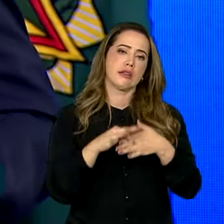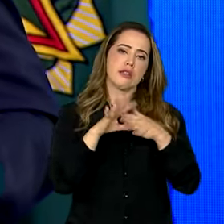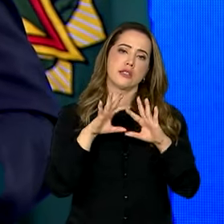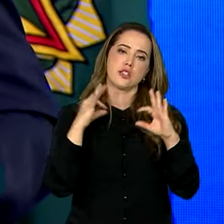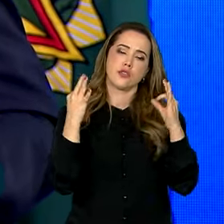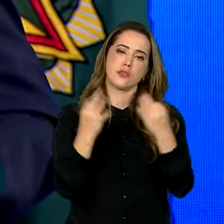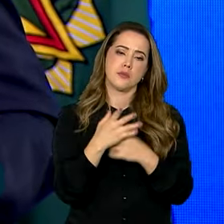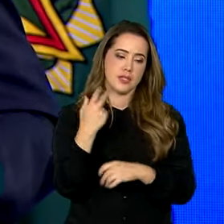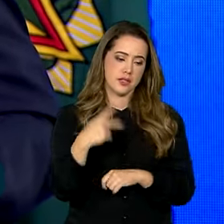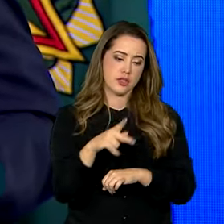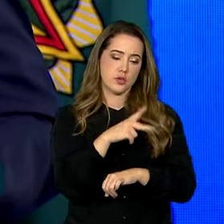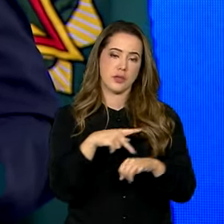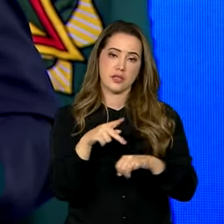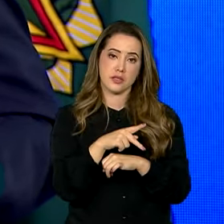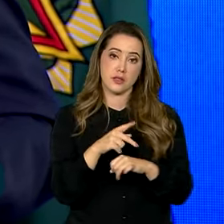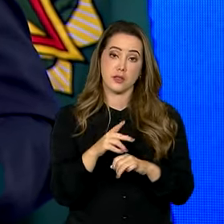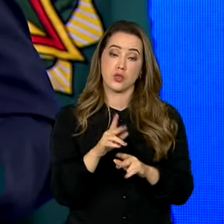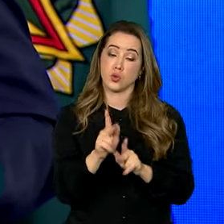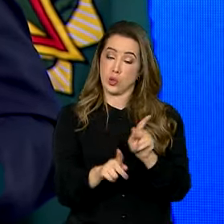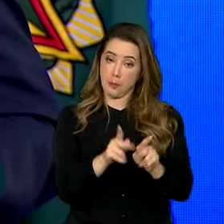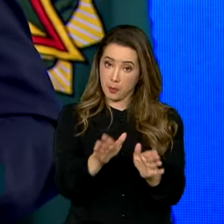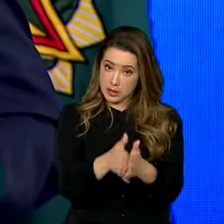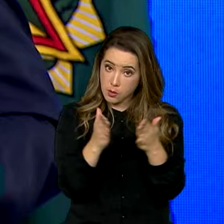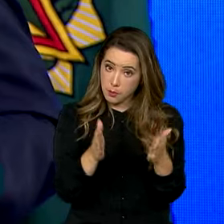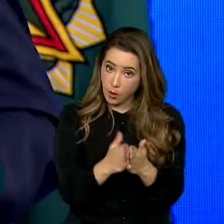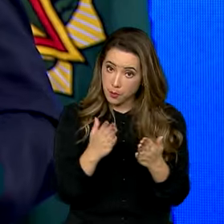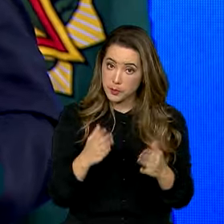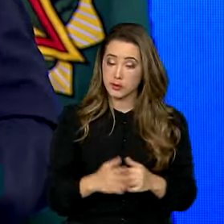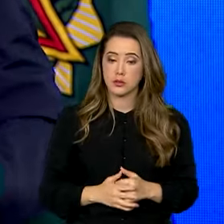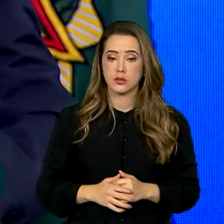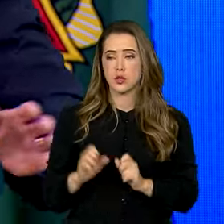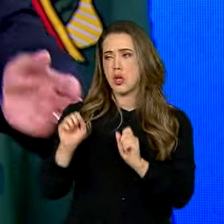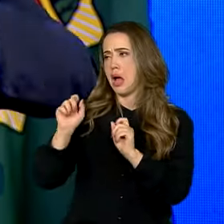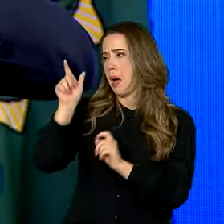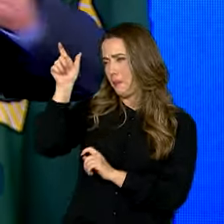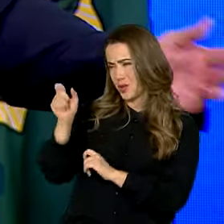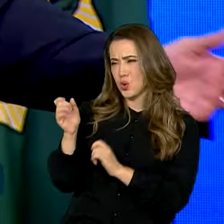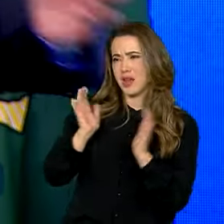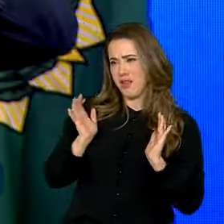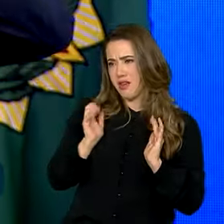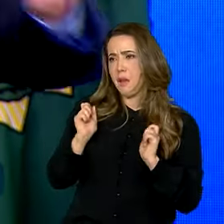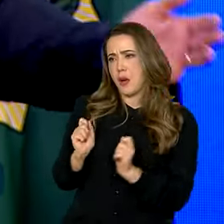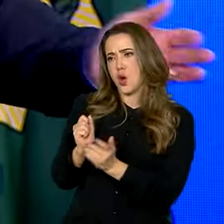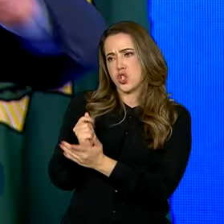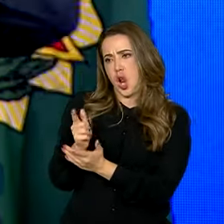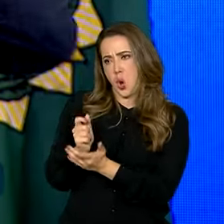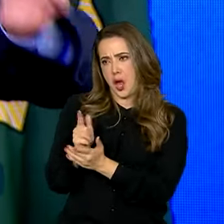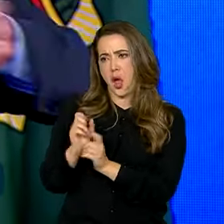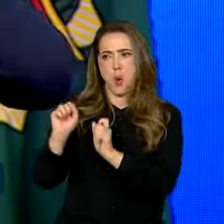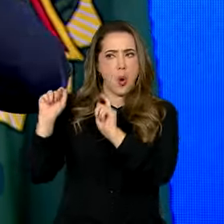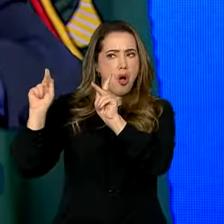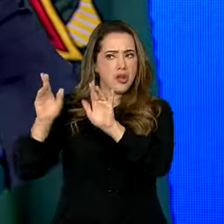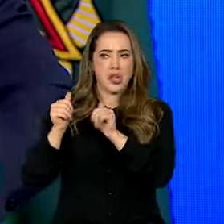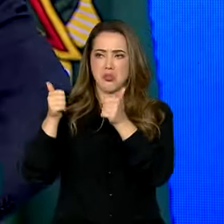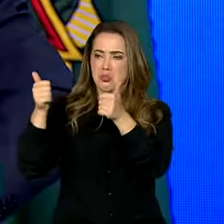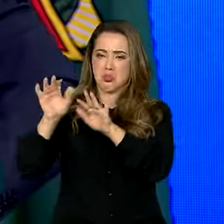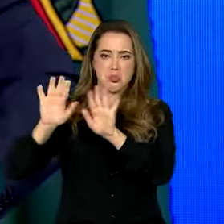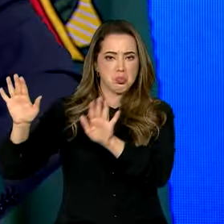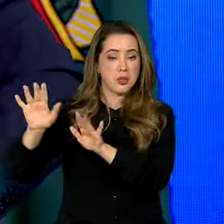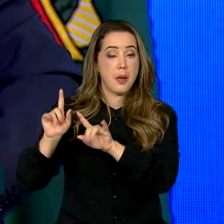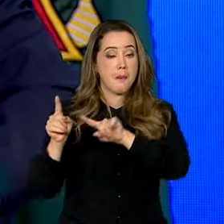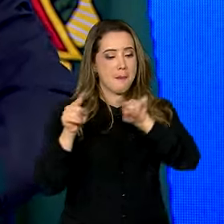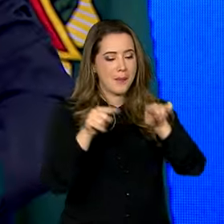família nesse país, do povo pobre. O cara que é rico, que pode pagar aluguel e mudar, morar em hotel, tudo bem.